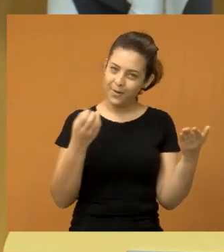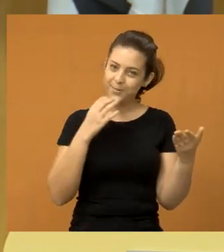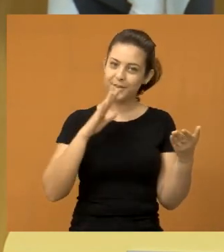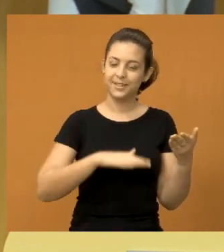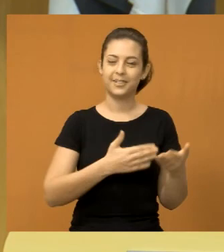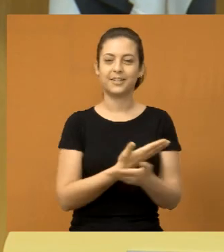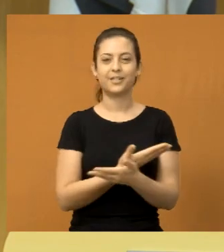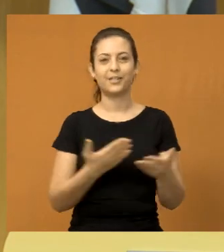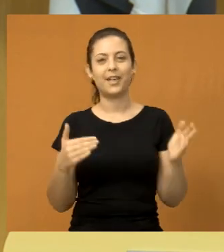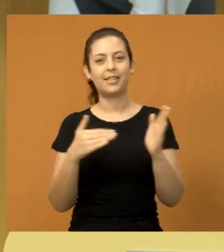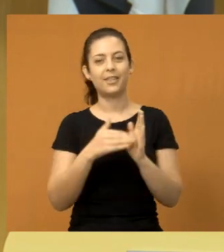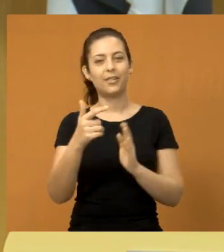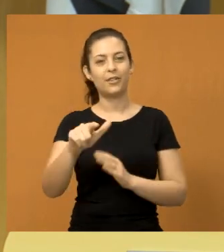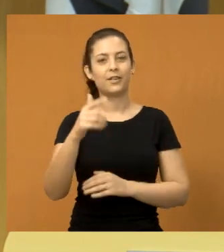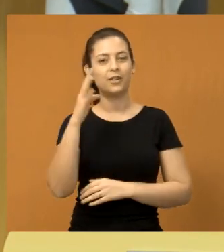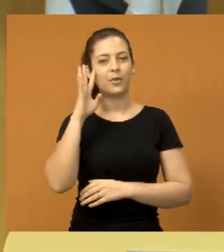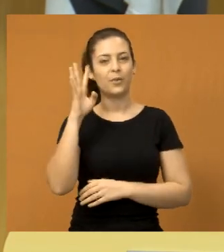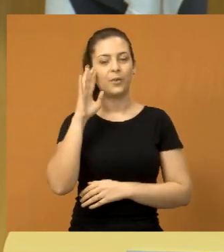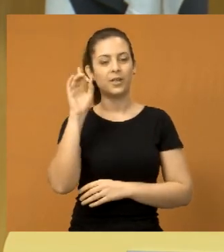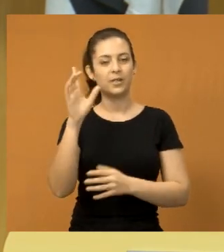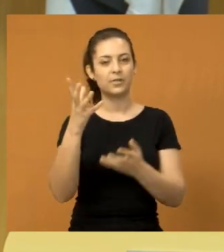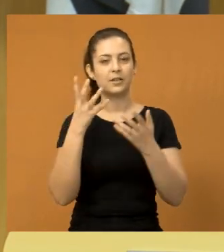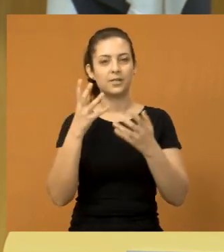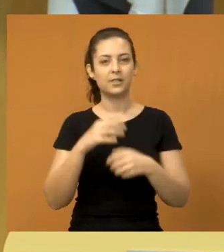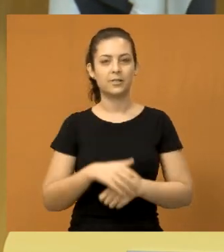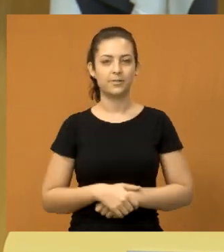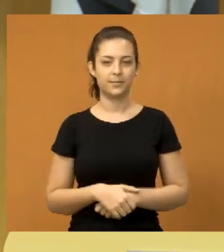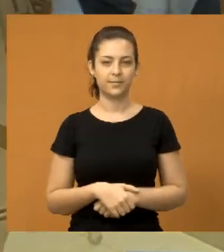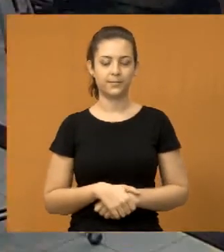tarde a todos, e até a próxima sessão, se Deus quiser. Fique com Deus. aí Obrigado.